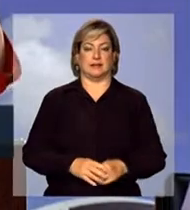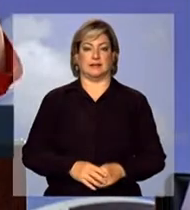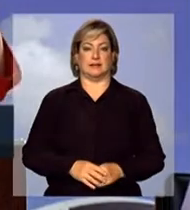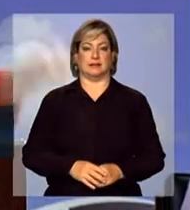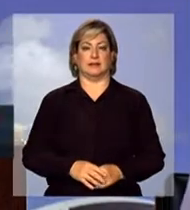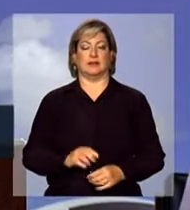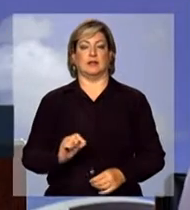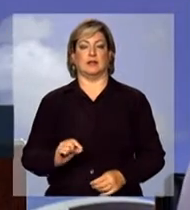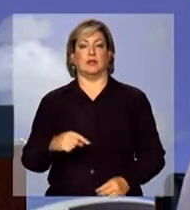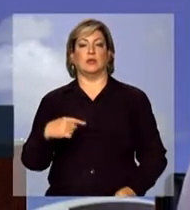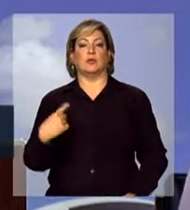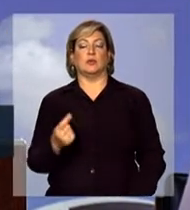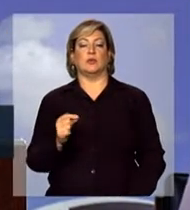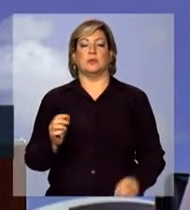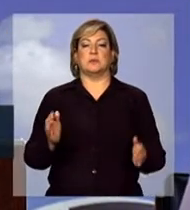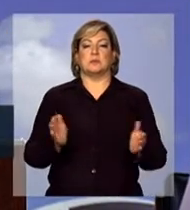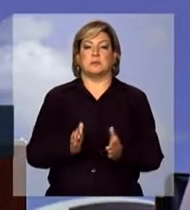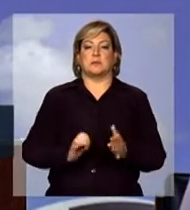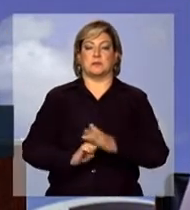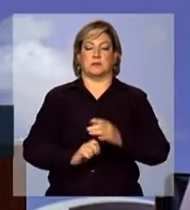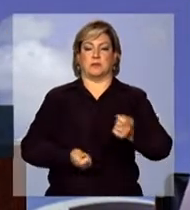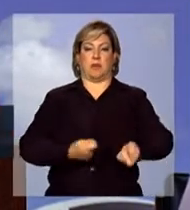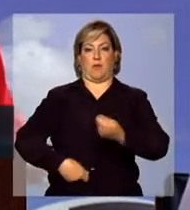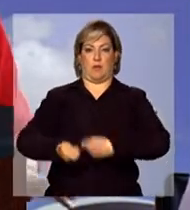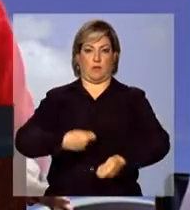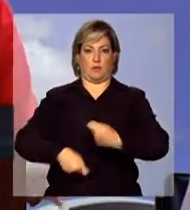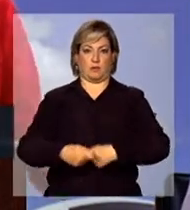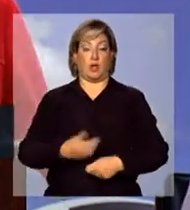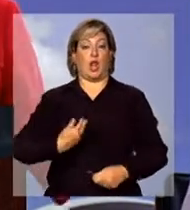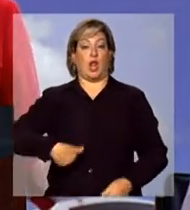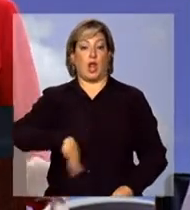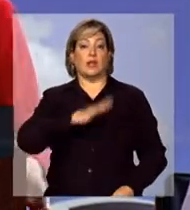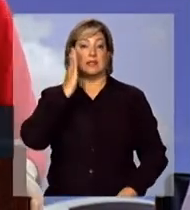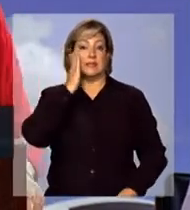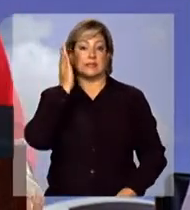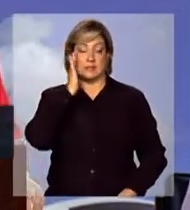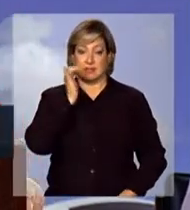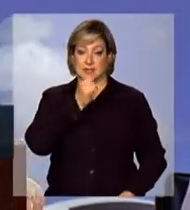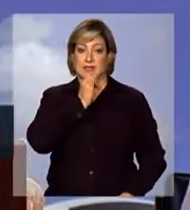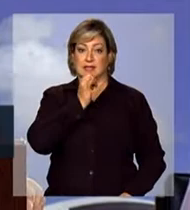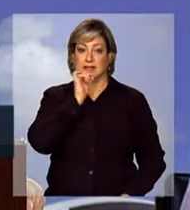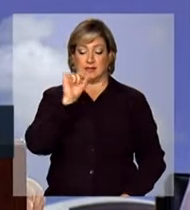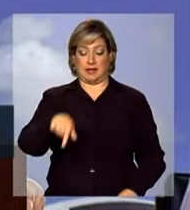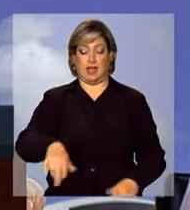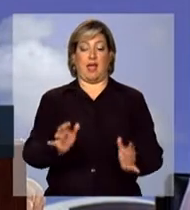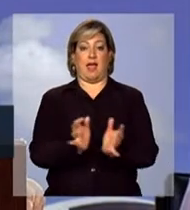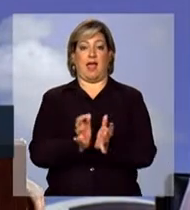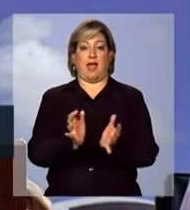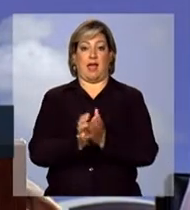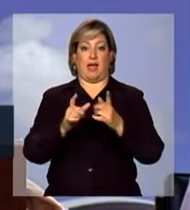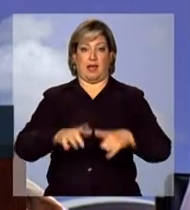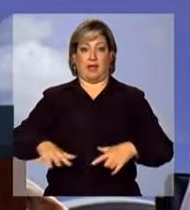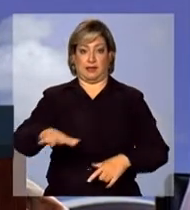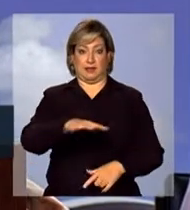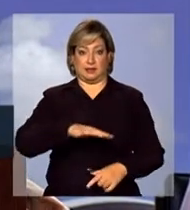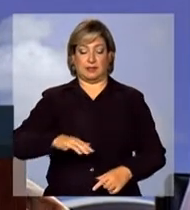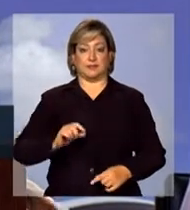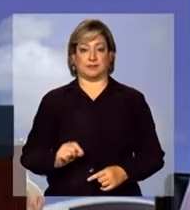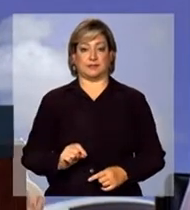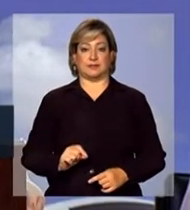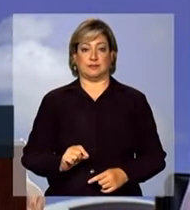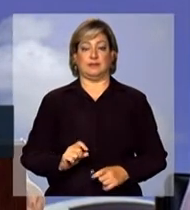nos pequenos empreendimentos. Nós sabemos, por exemplo, que na área da